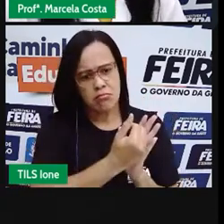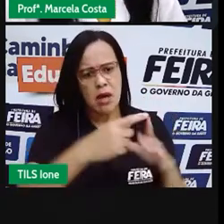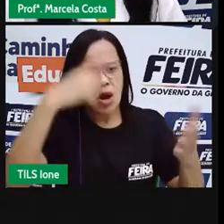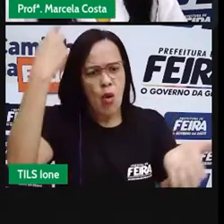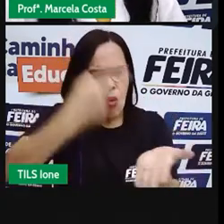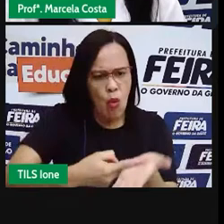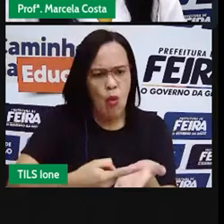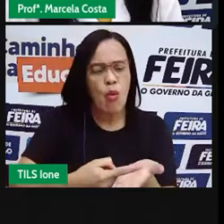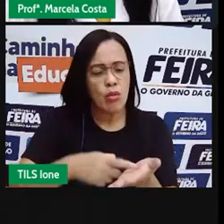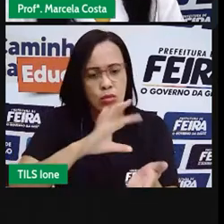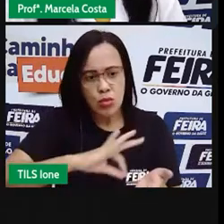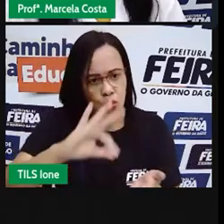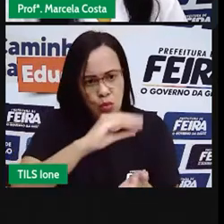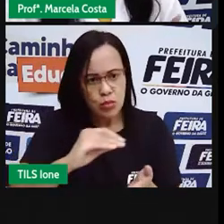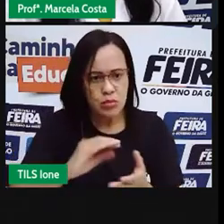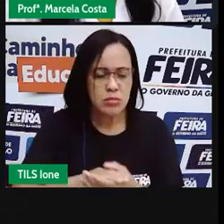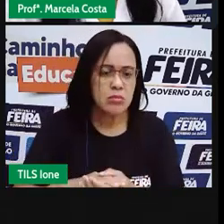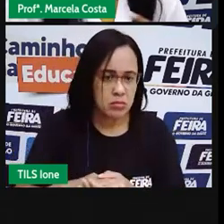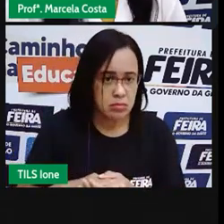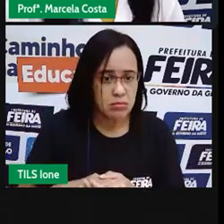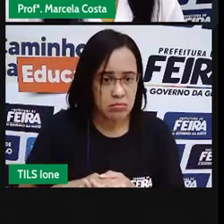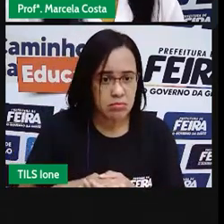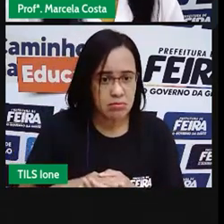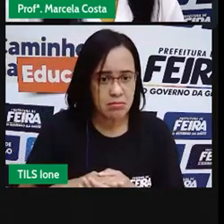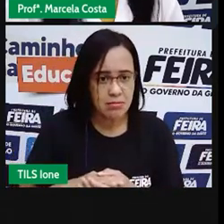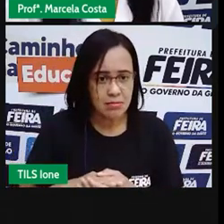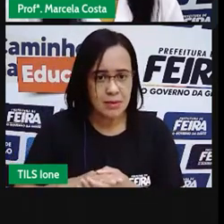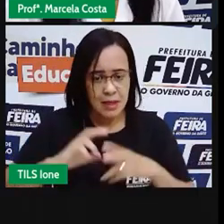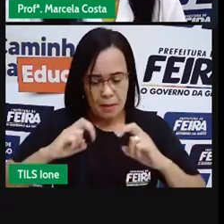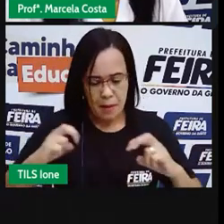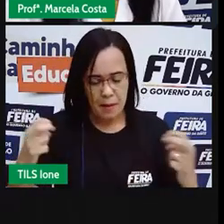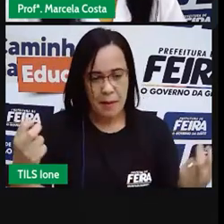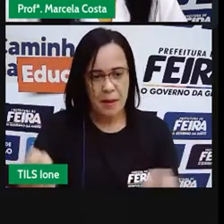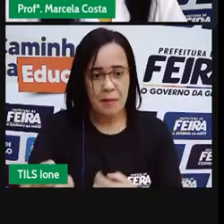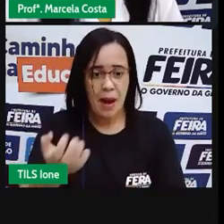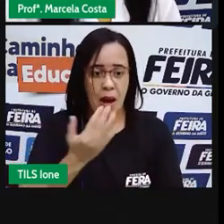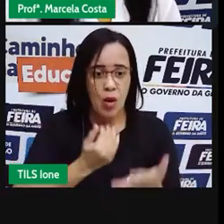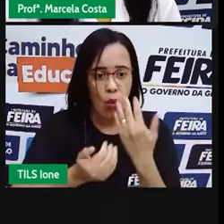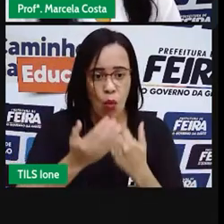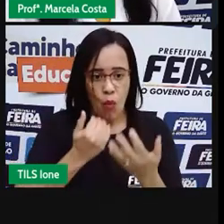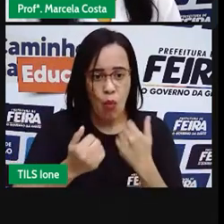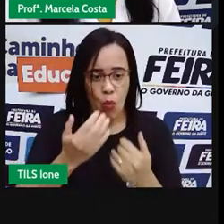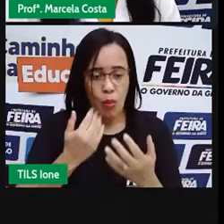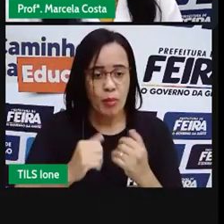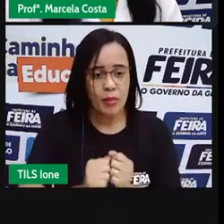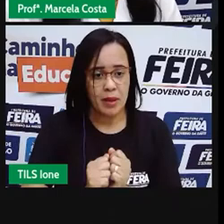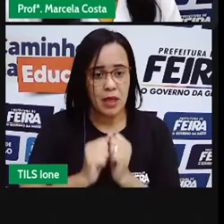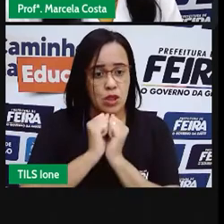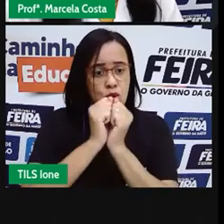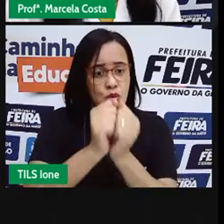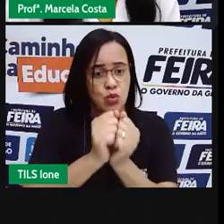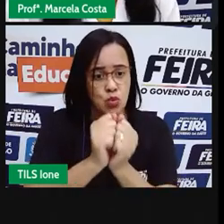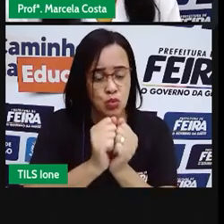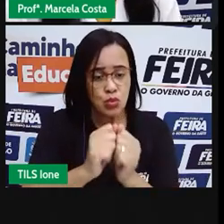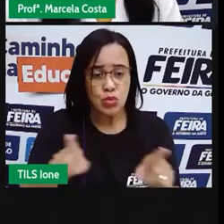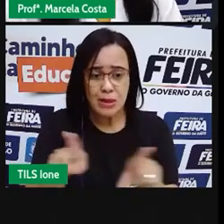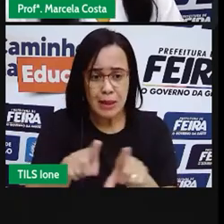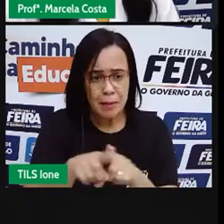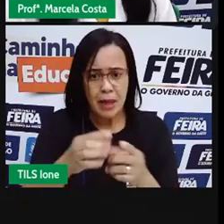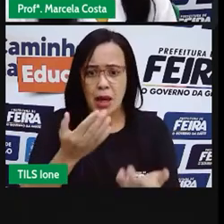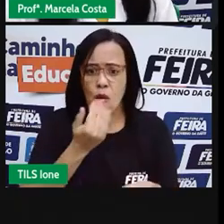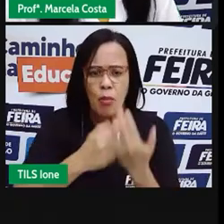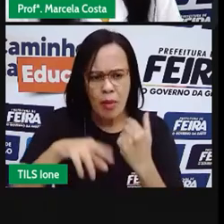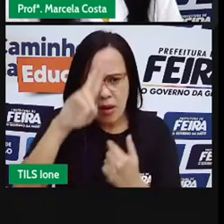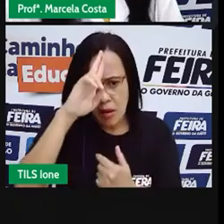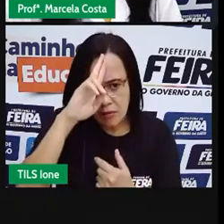tem famílias que combinam de quando estão fazendo a refeição, não conversar. Só, já sabe, na hora de fazer a